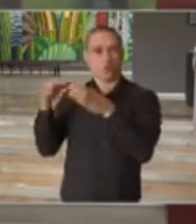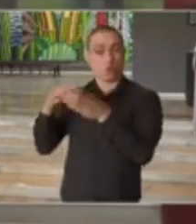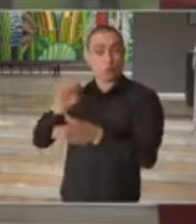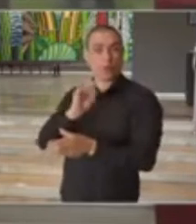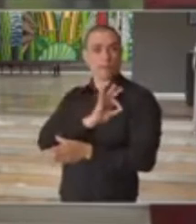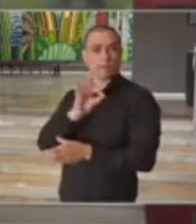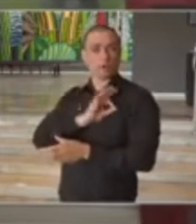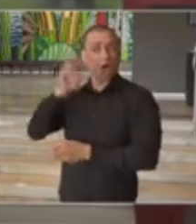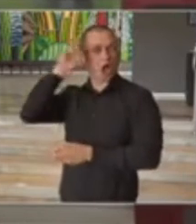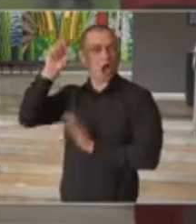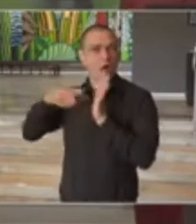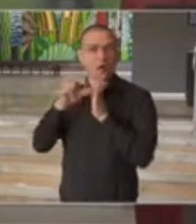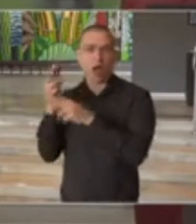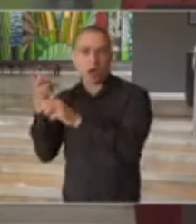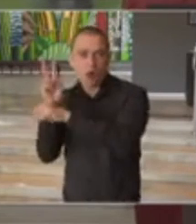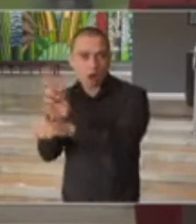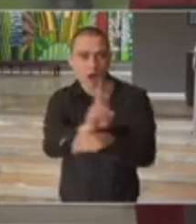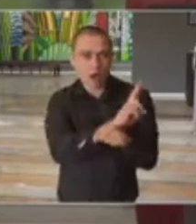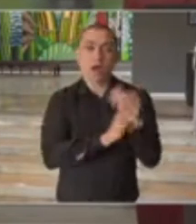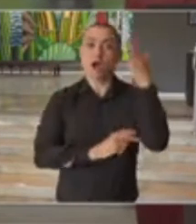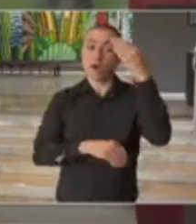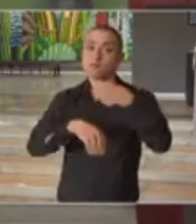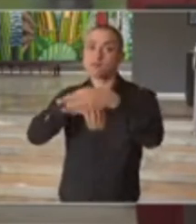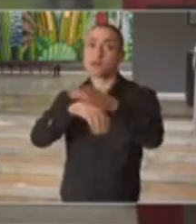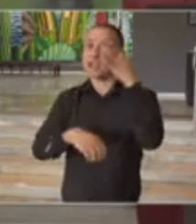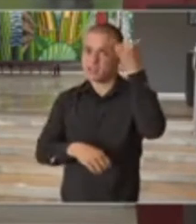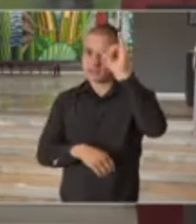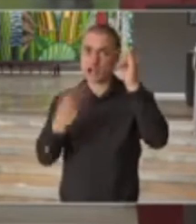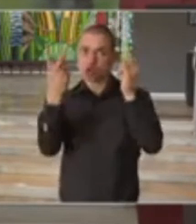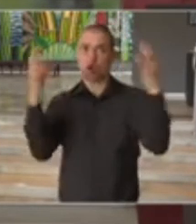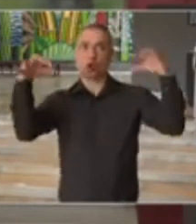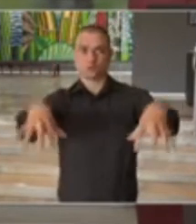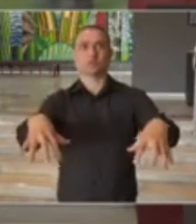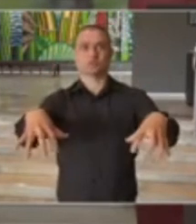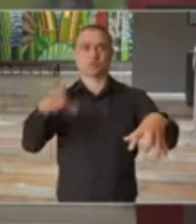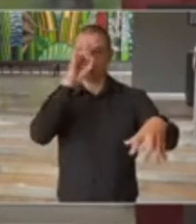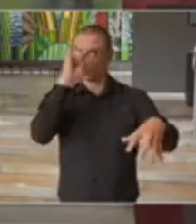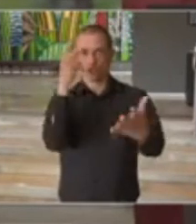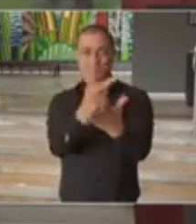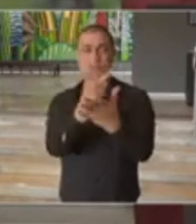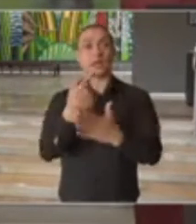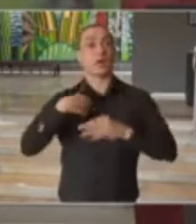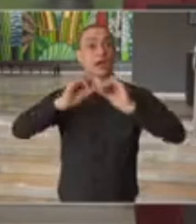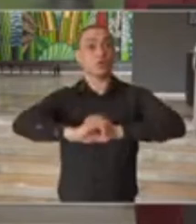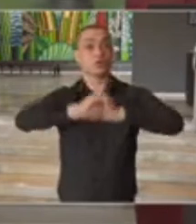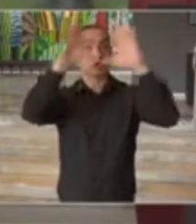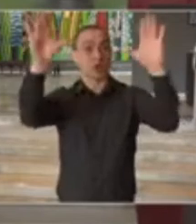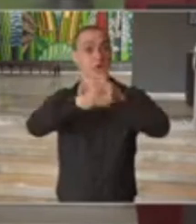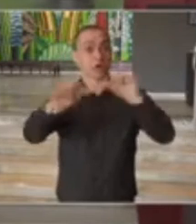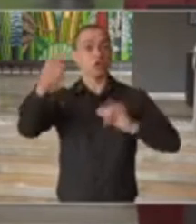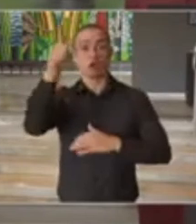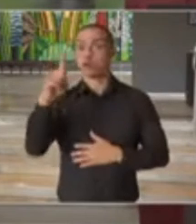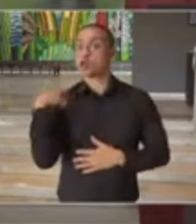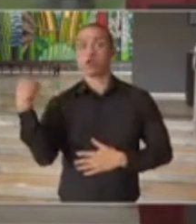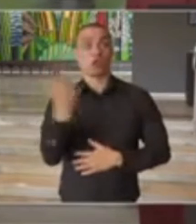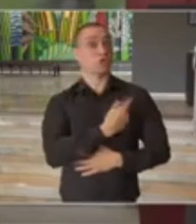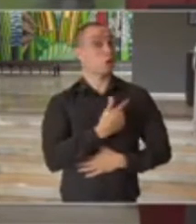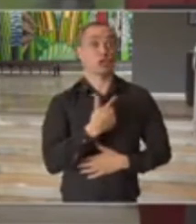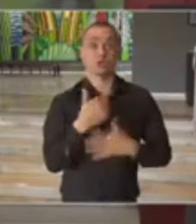polícia para recomendar e evitar que isso aconteça. E eu quero aqui ser muito claro, nós não